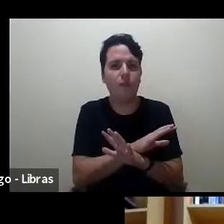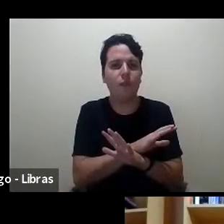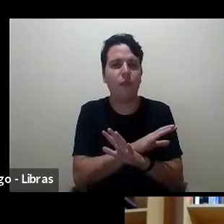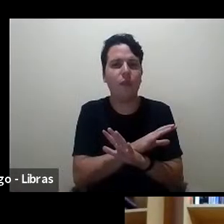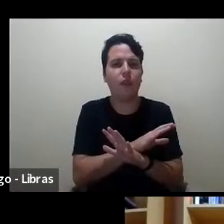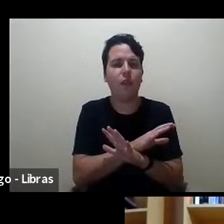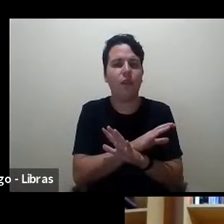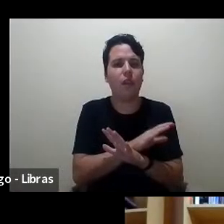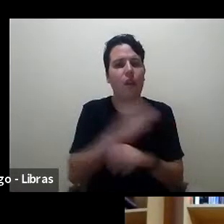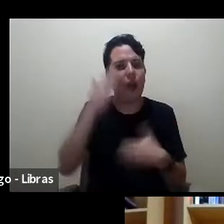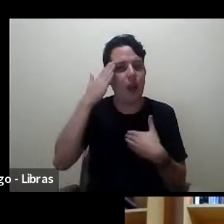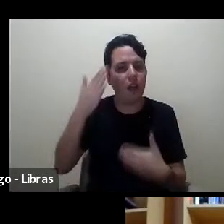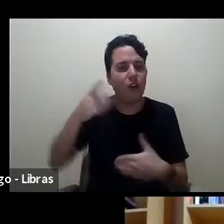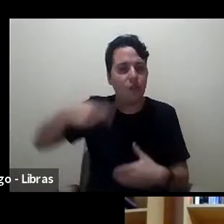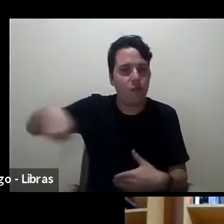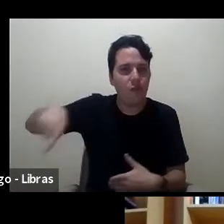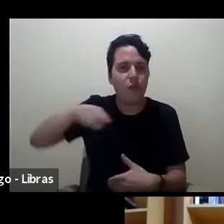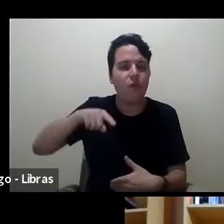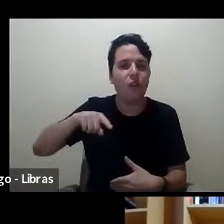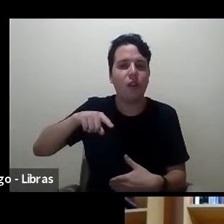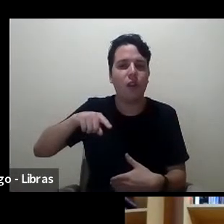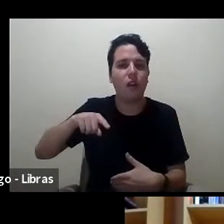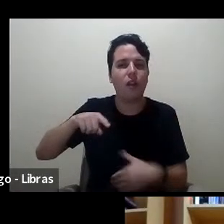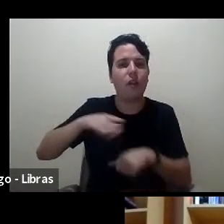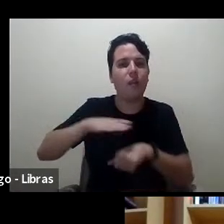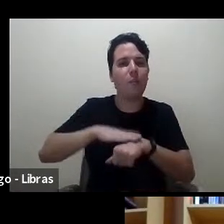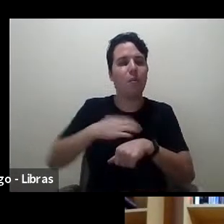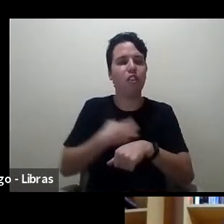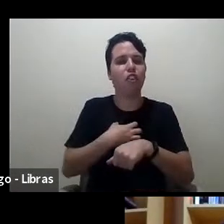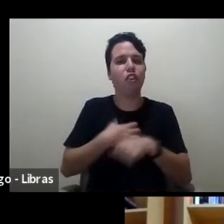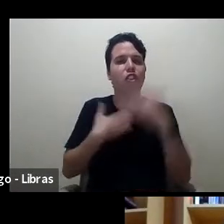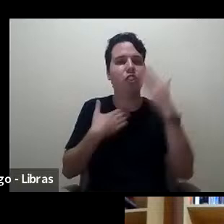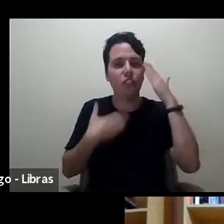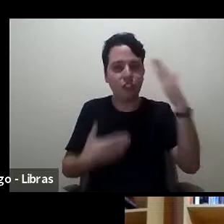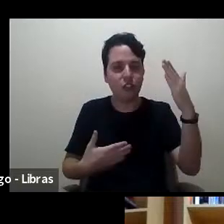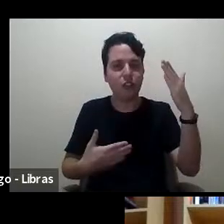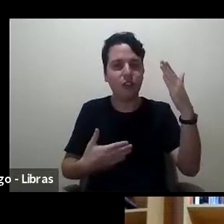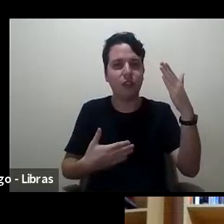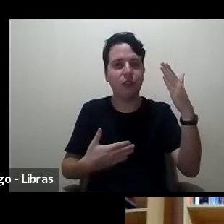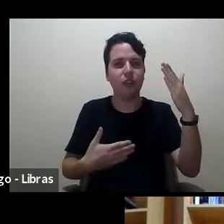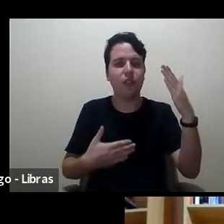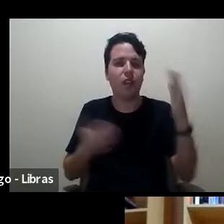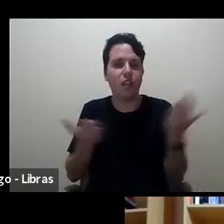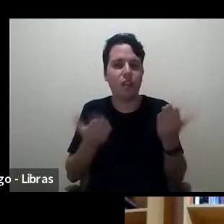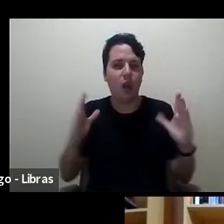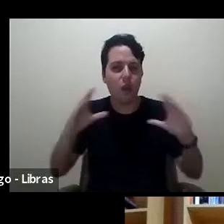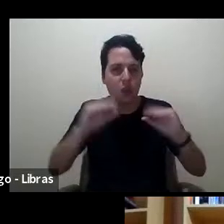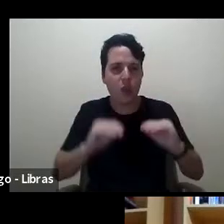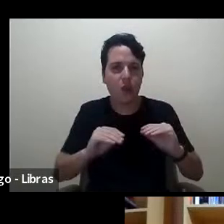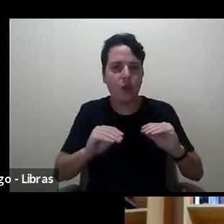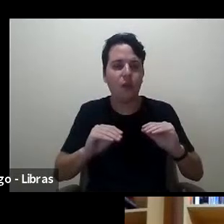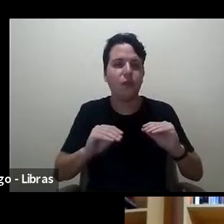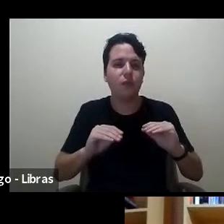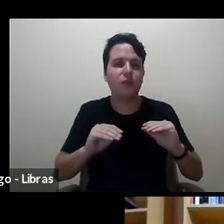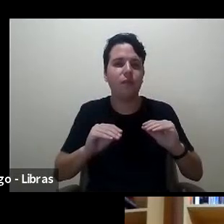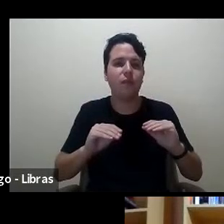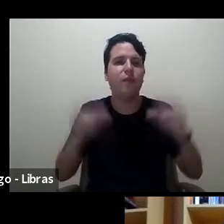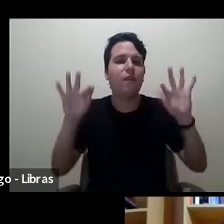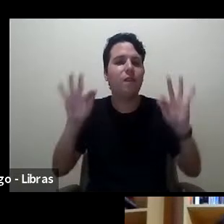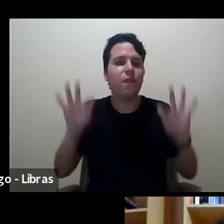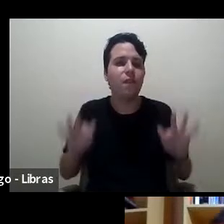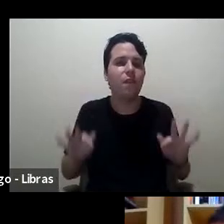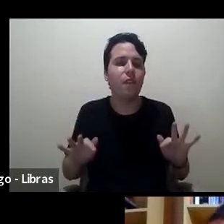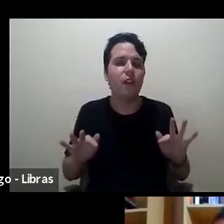vocês eu estou em estado de graça por esta noite feliz nos nossos